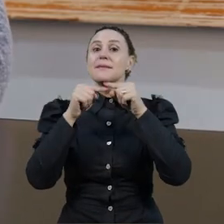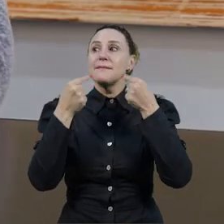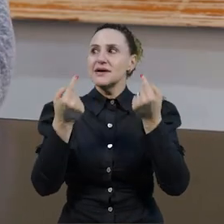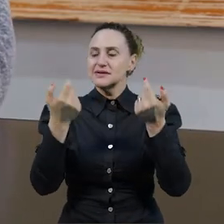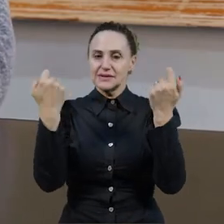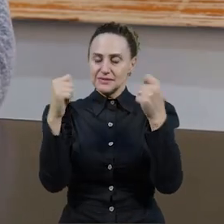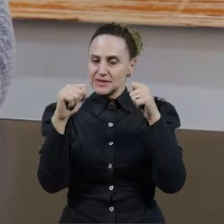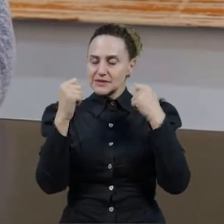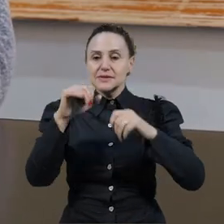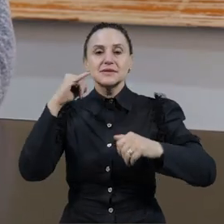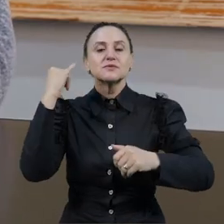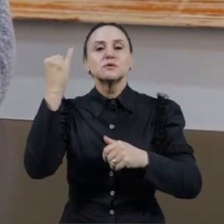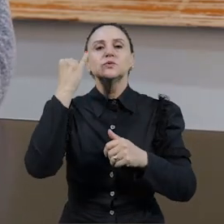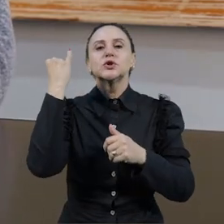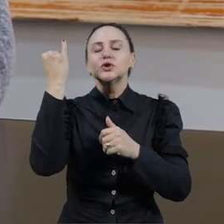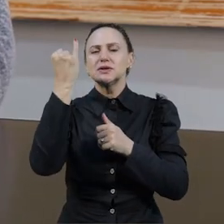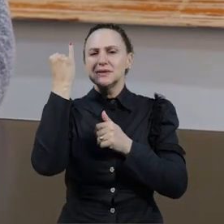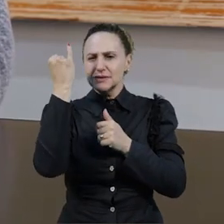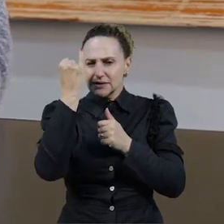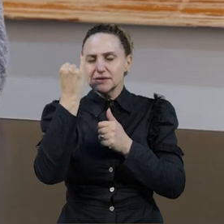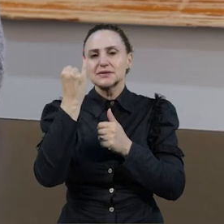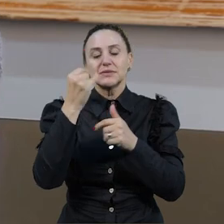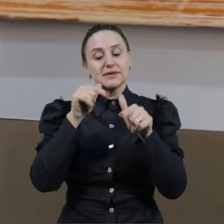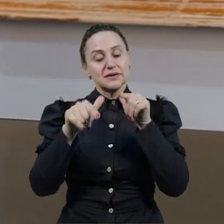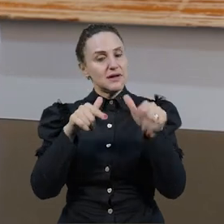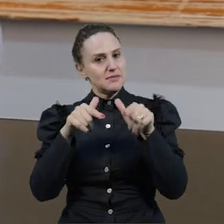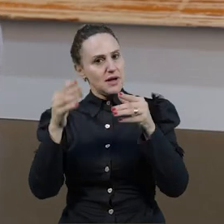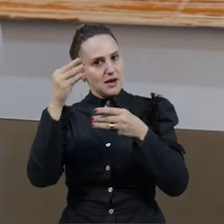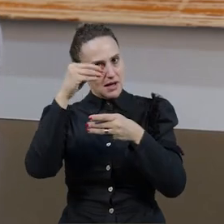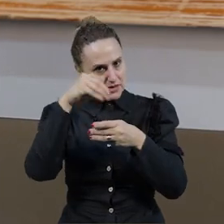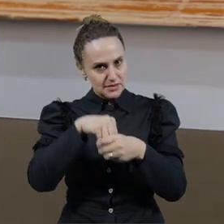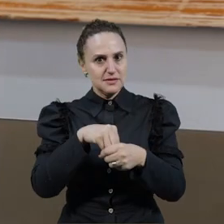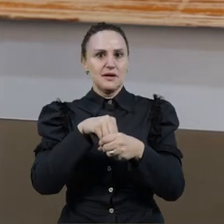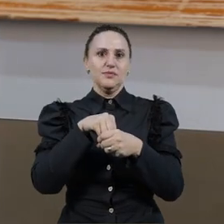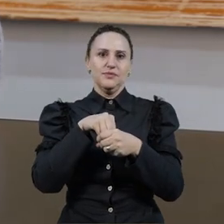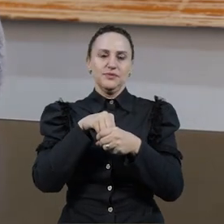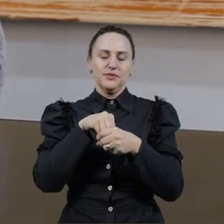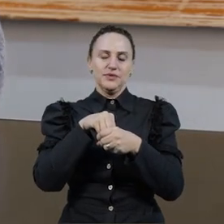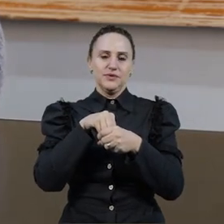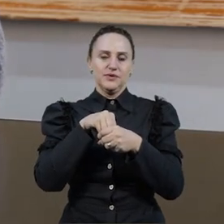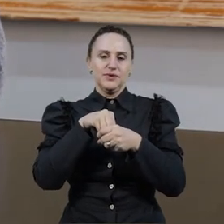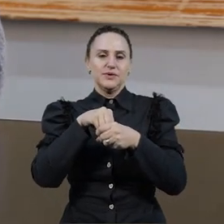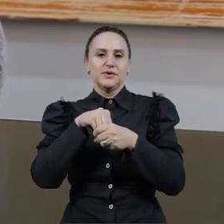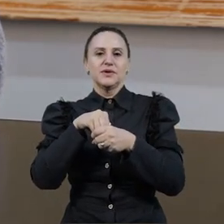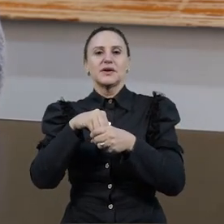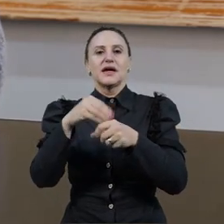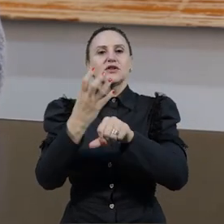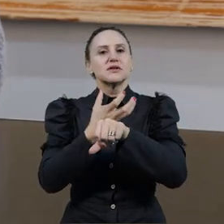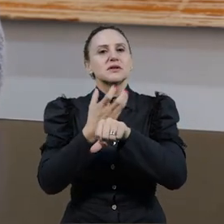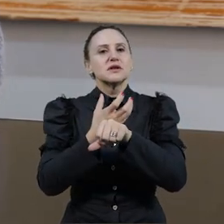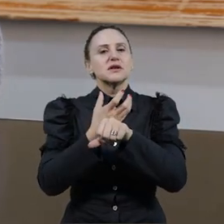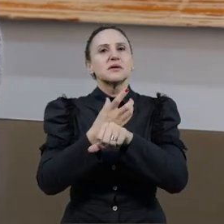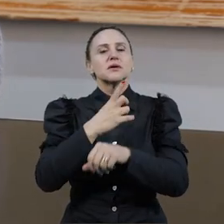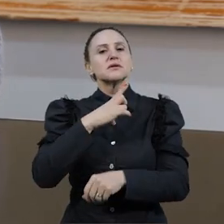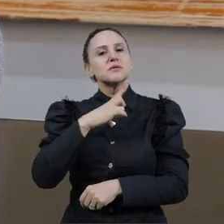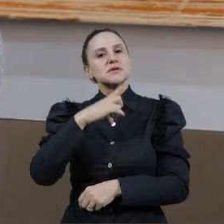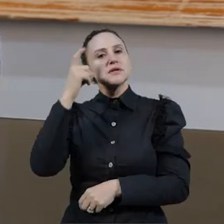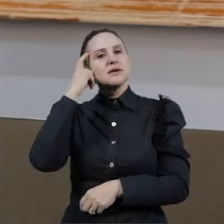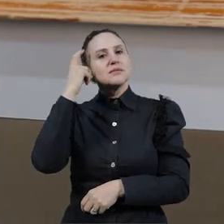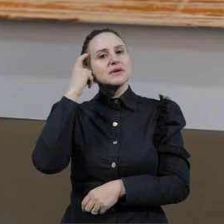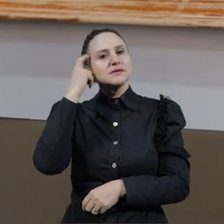dentro da nossa disciplina. Além da questão da interdisciplinaridade. Por quê? Porque nós temos que pensar que